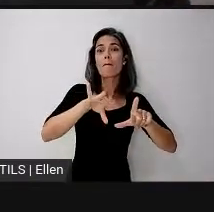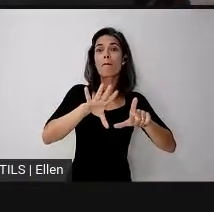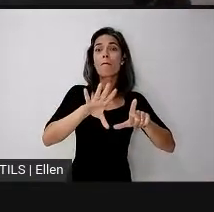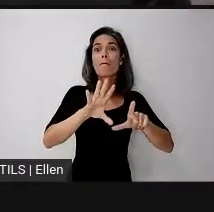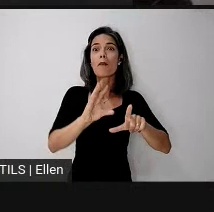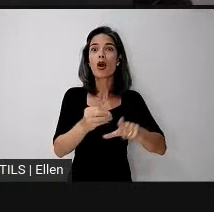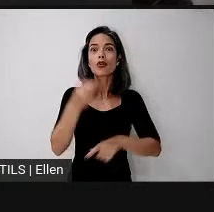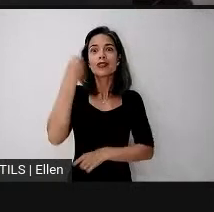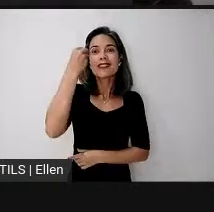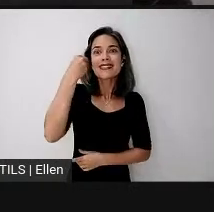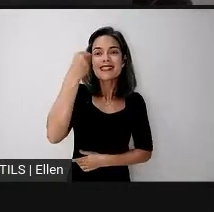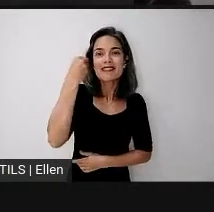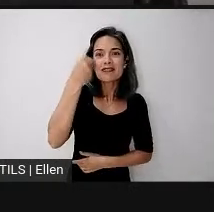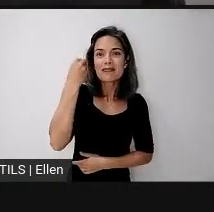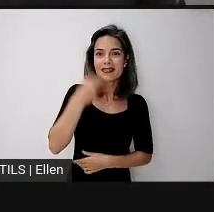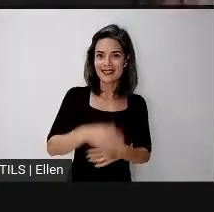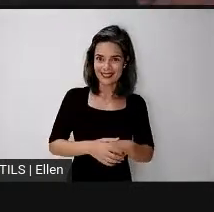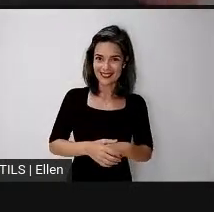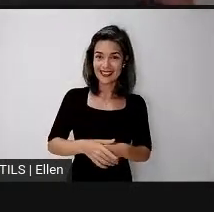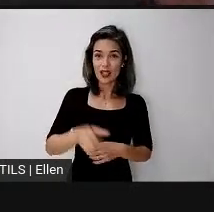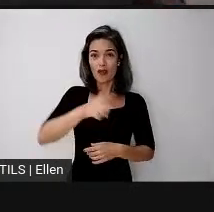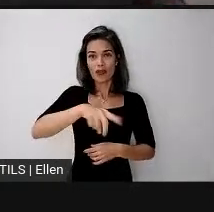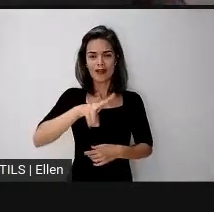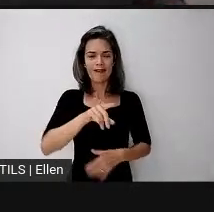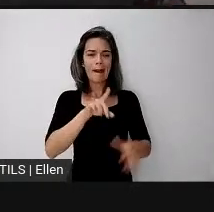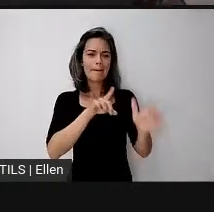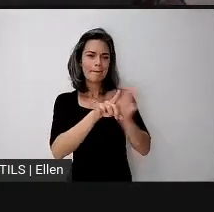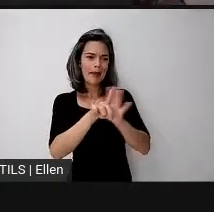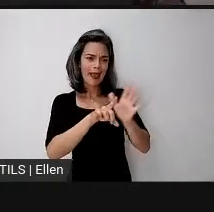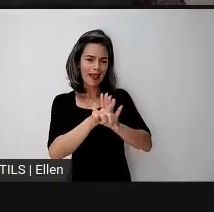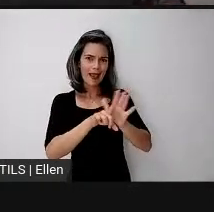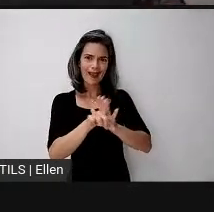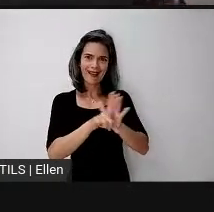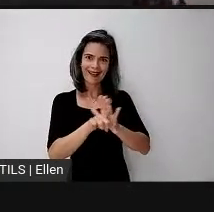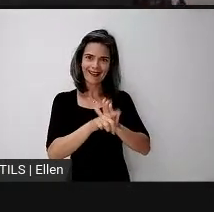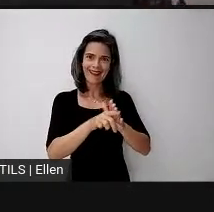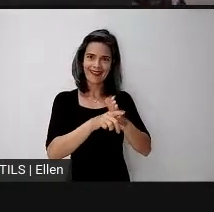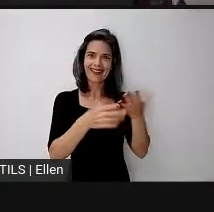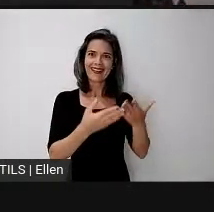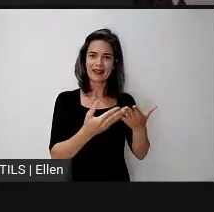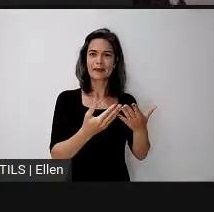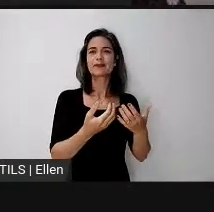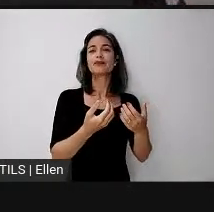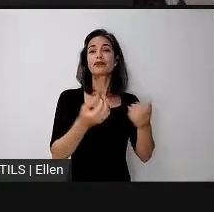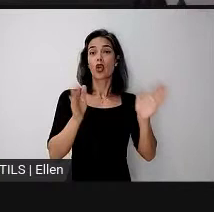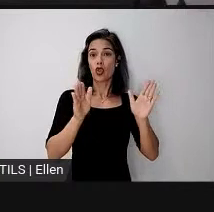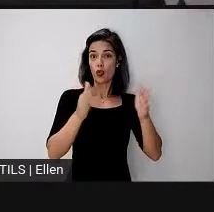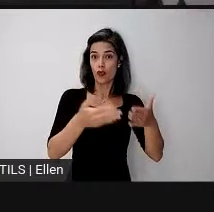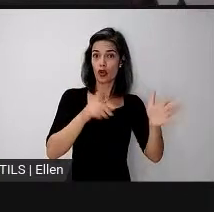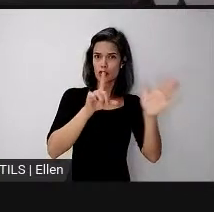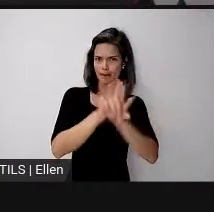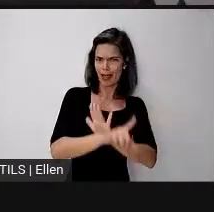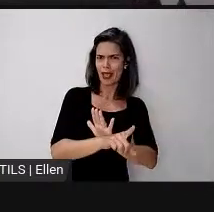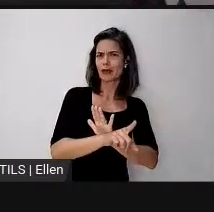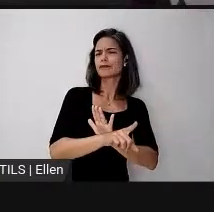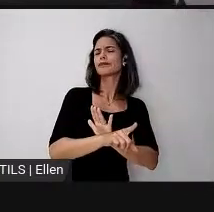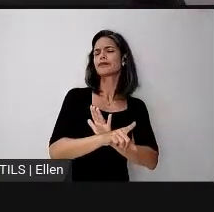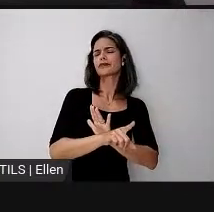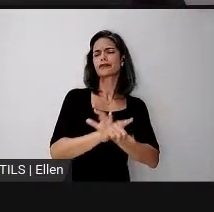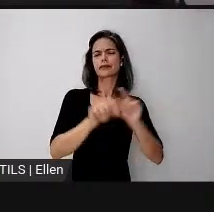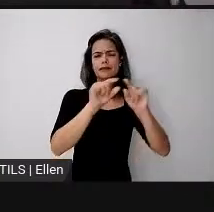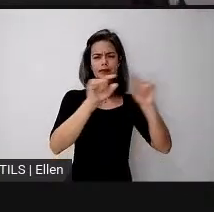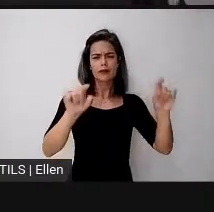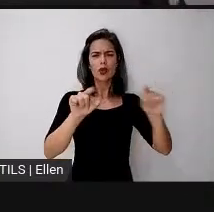em que vocês forem perguntando, lembrando que as perguntas aqui, nas perguntas frequentes é em relativos a atividades, a